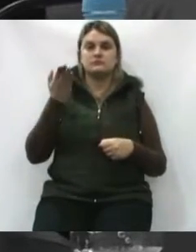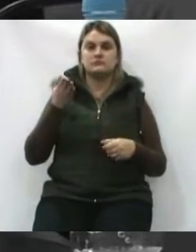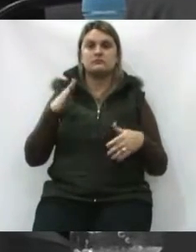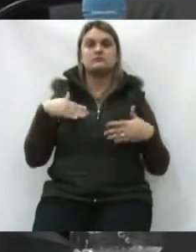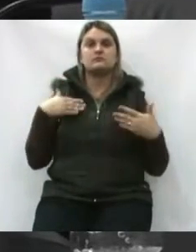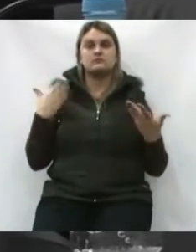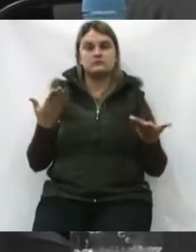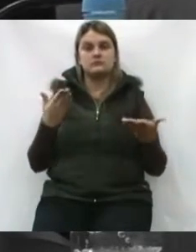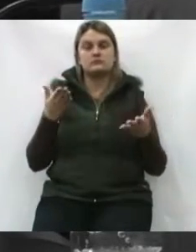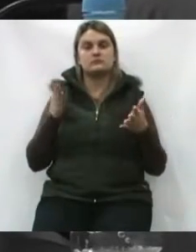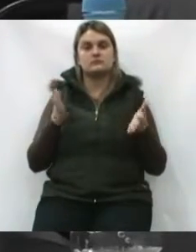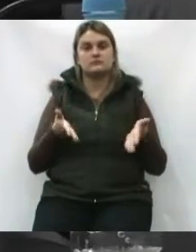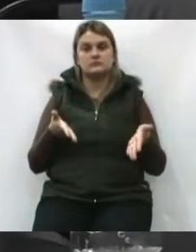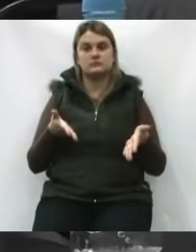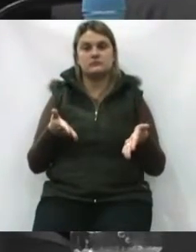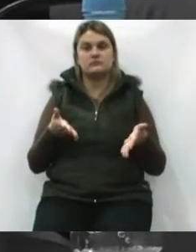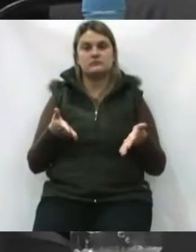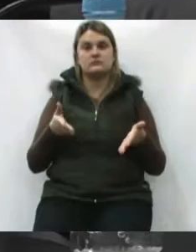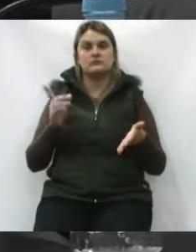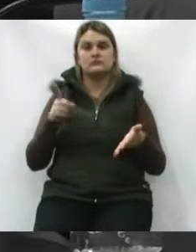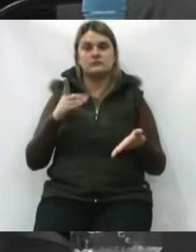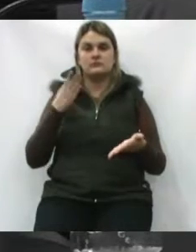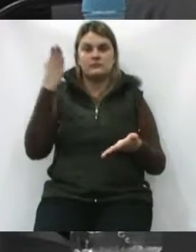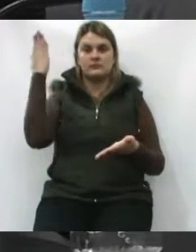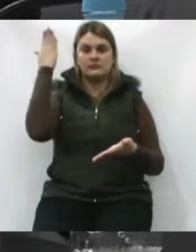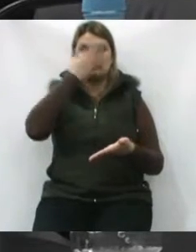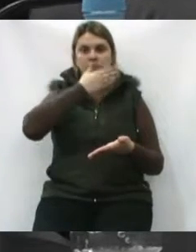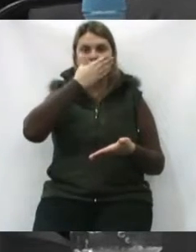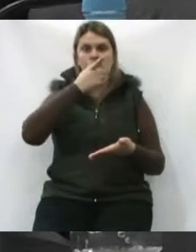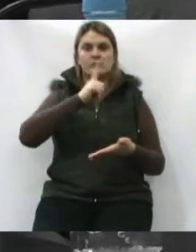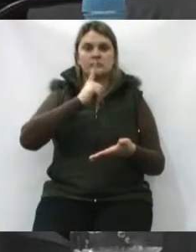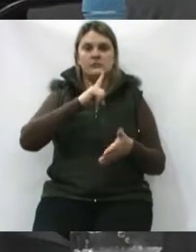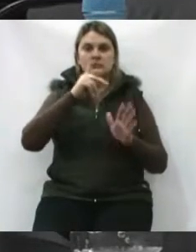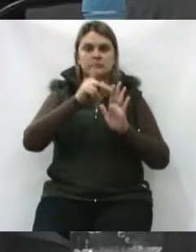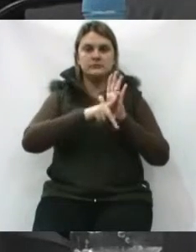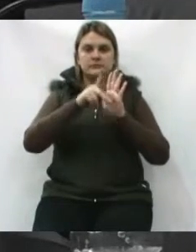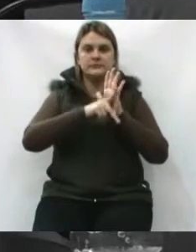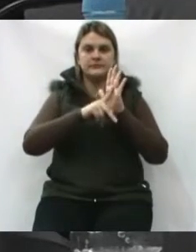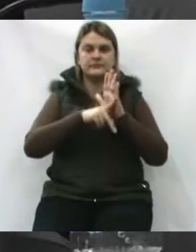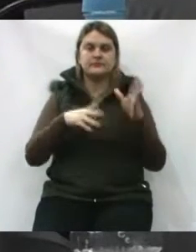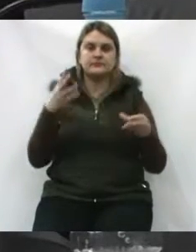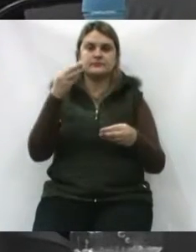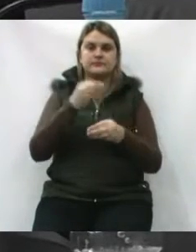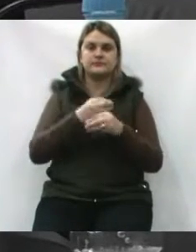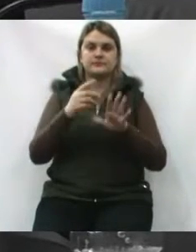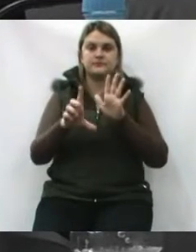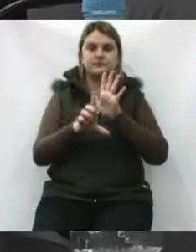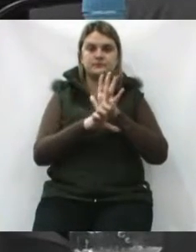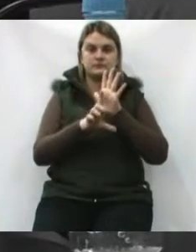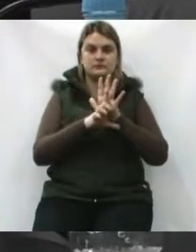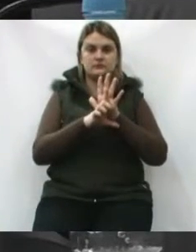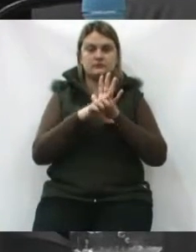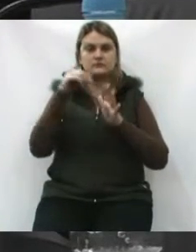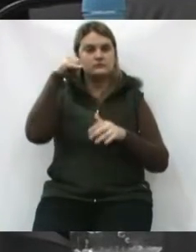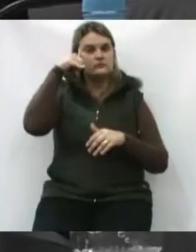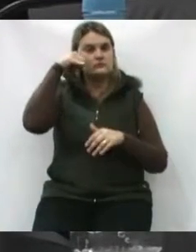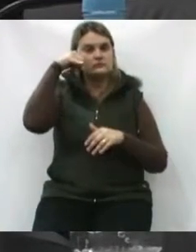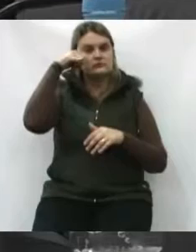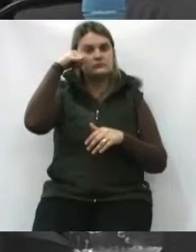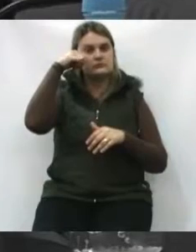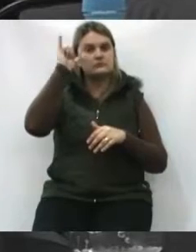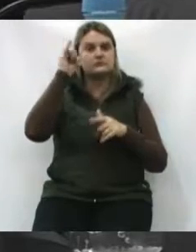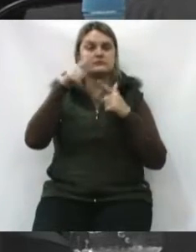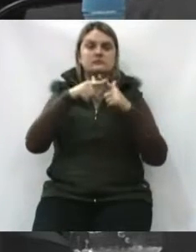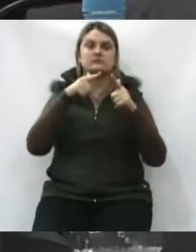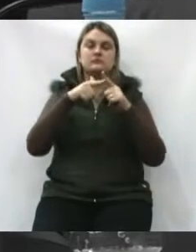Tanto isso, agora, fica comprovado que veio esse projeto de emenda à lei orgânica, para evitar qualquer